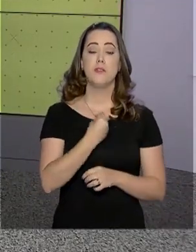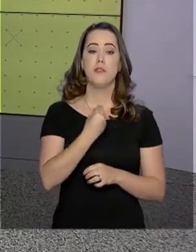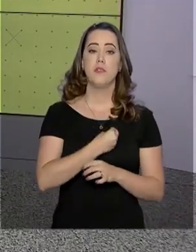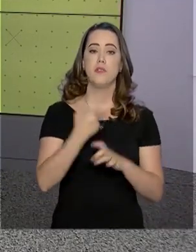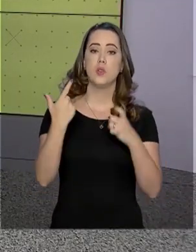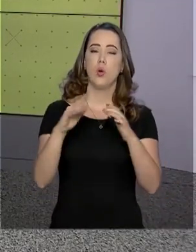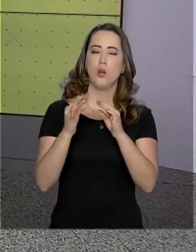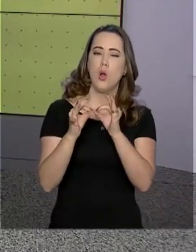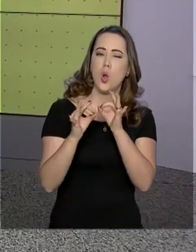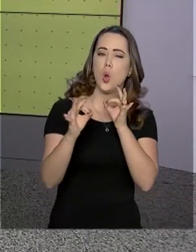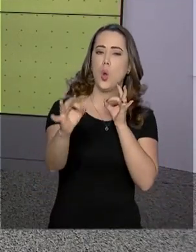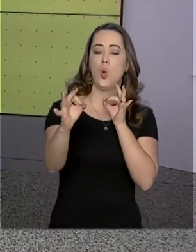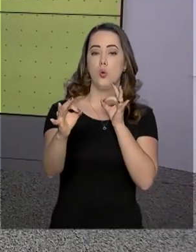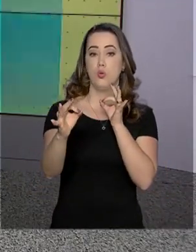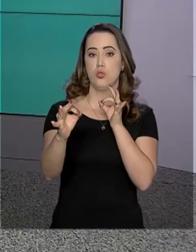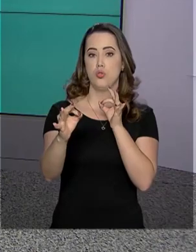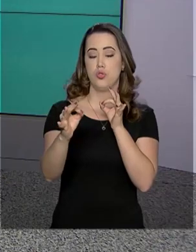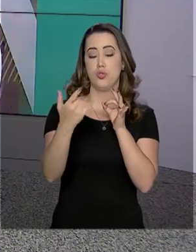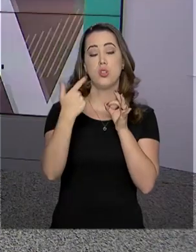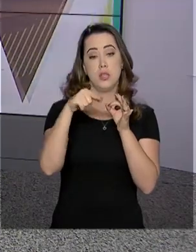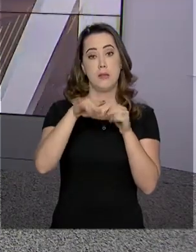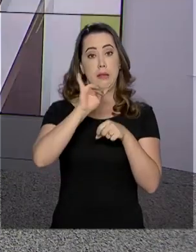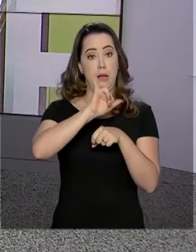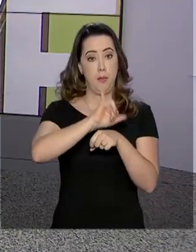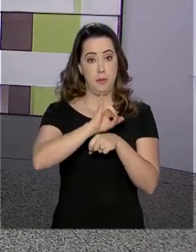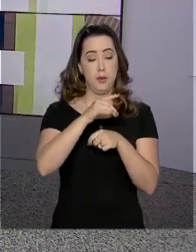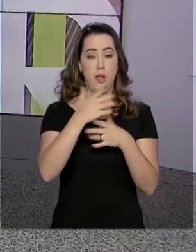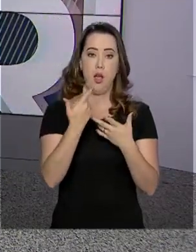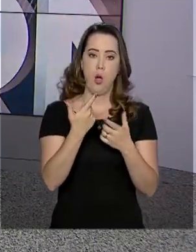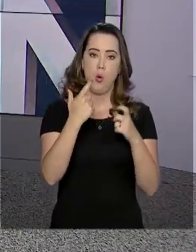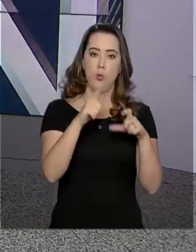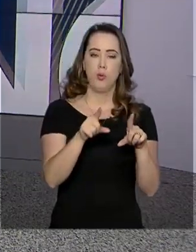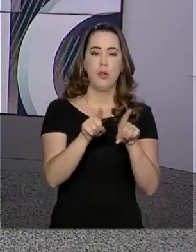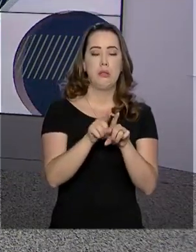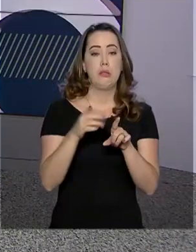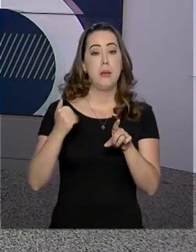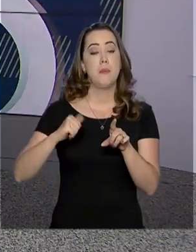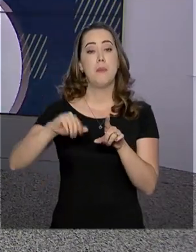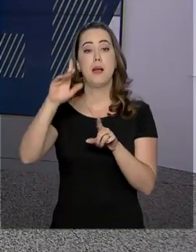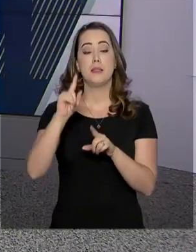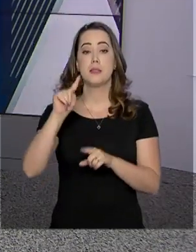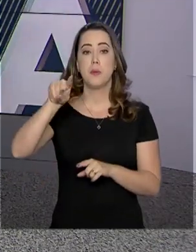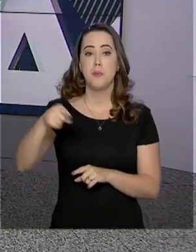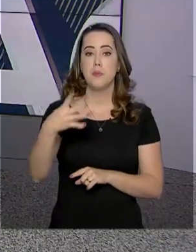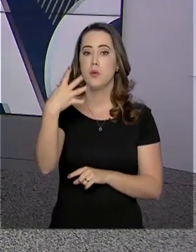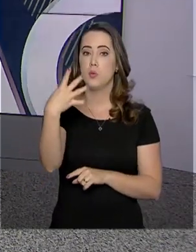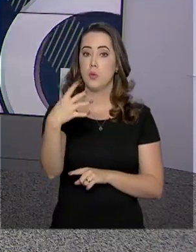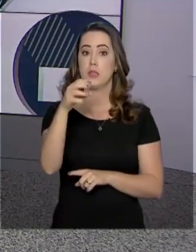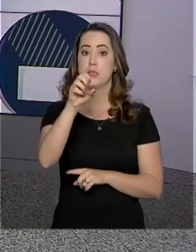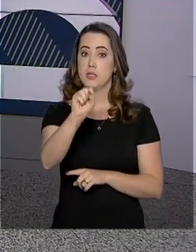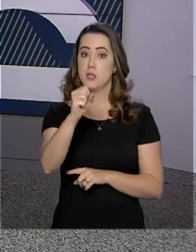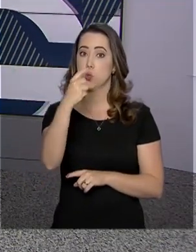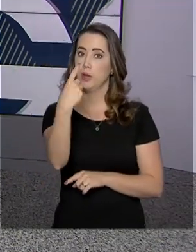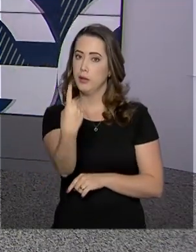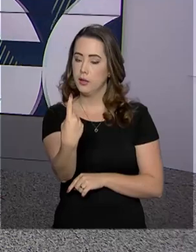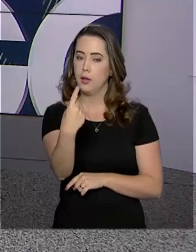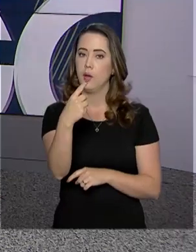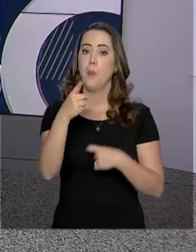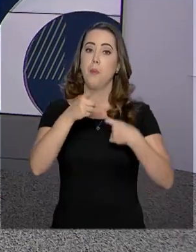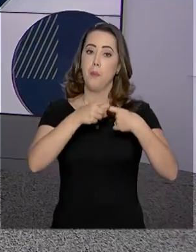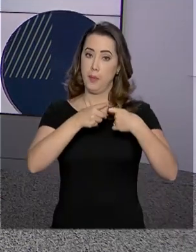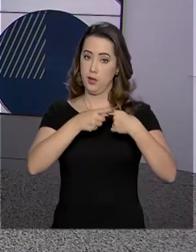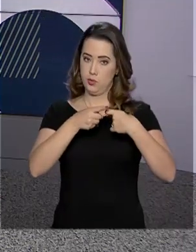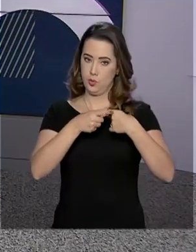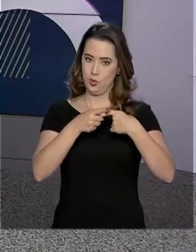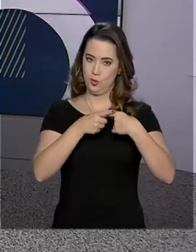grandes centros poderão contar a partir deste mês com mais 1.481 médicos. Os profissionais foram